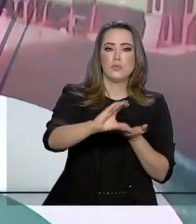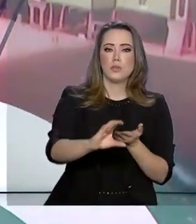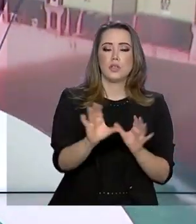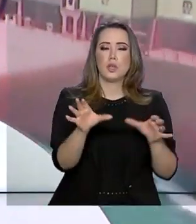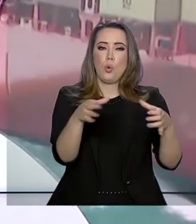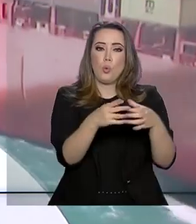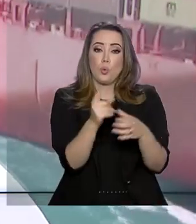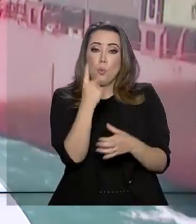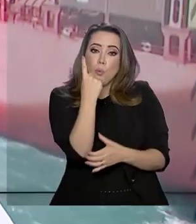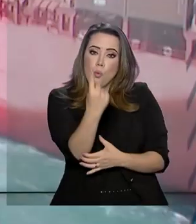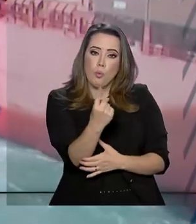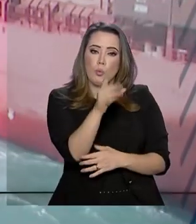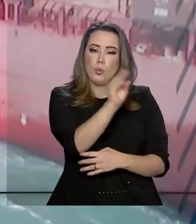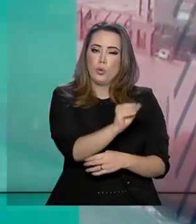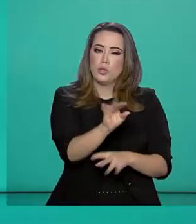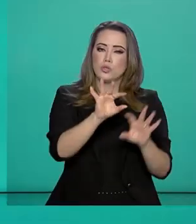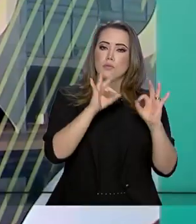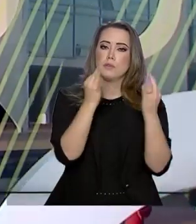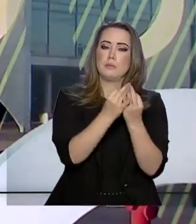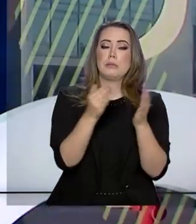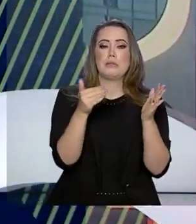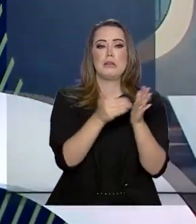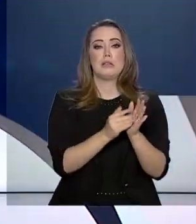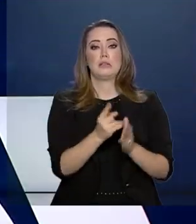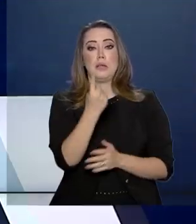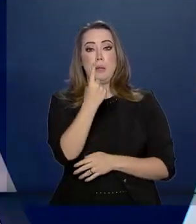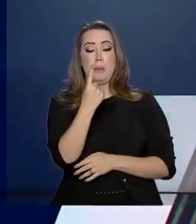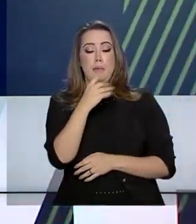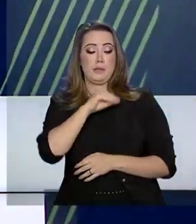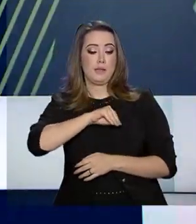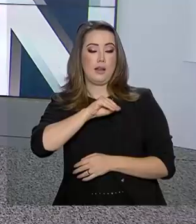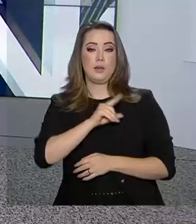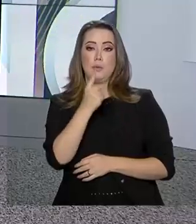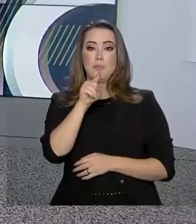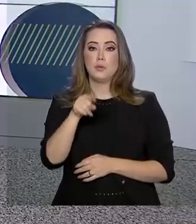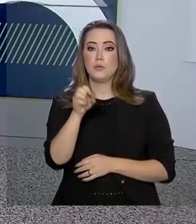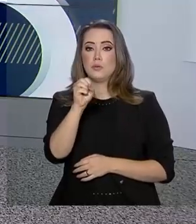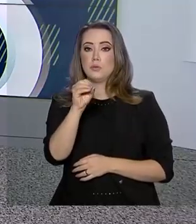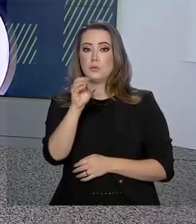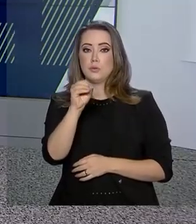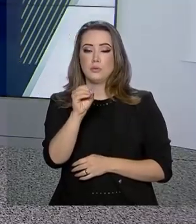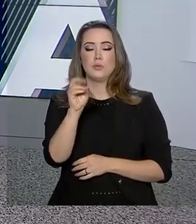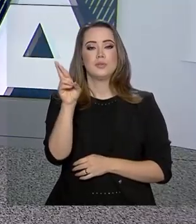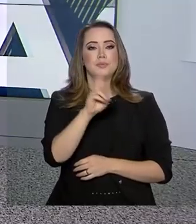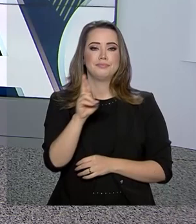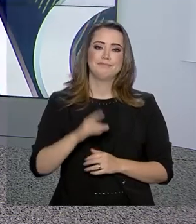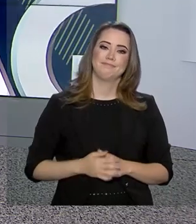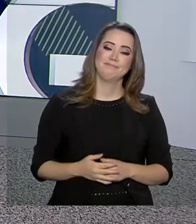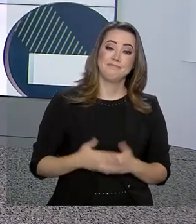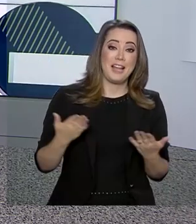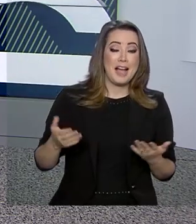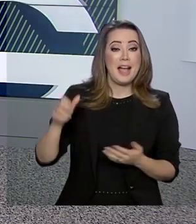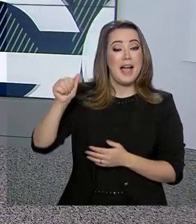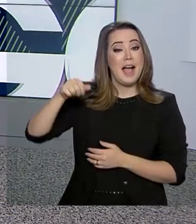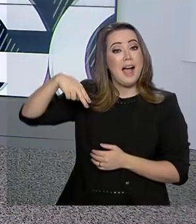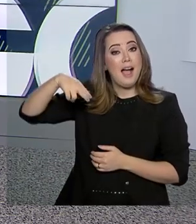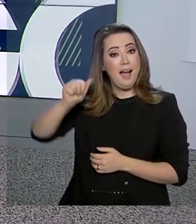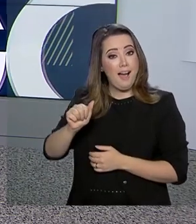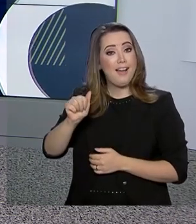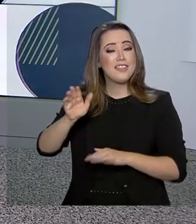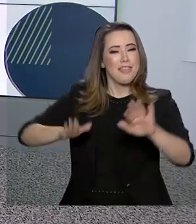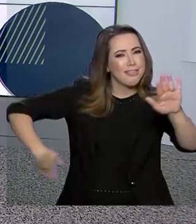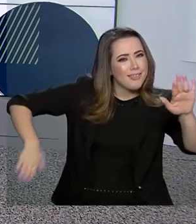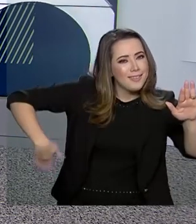faixa 1, que atende famílias com renda mensal de até 1.800 reais. Ana Marcela Cunha, nadadora baiana,